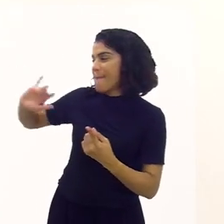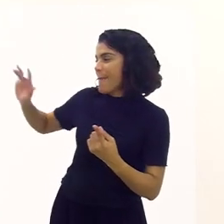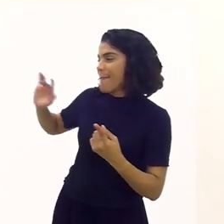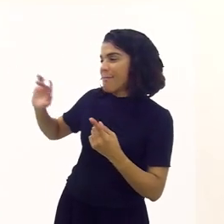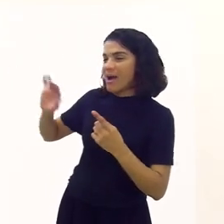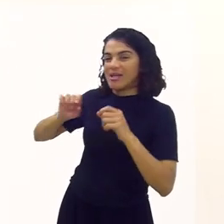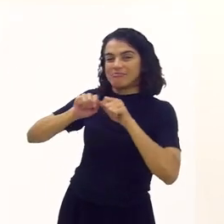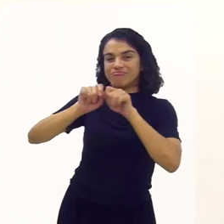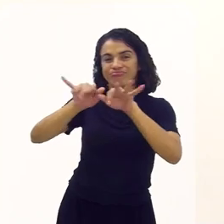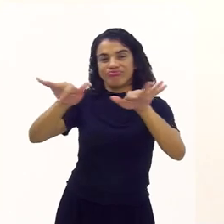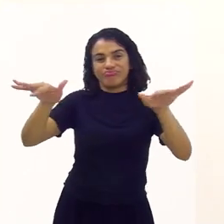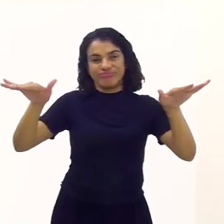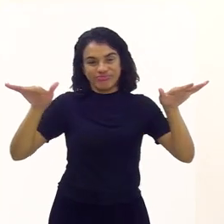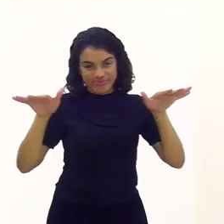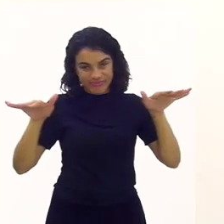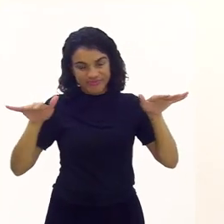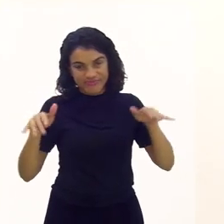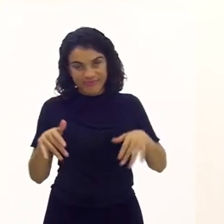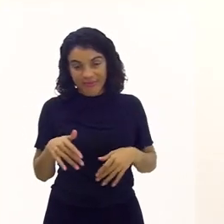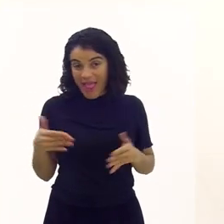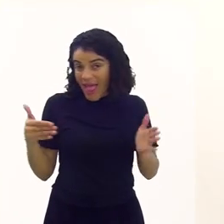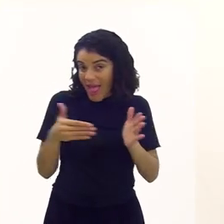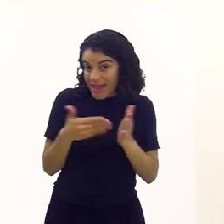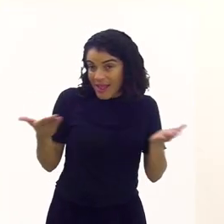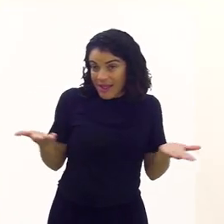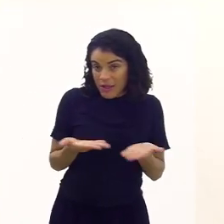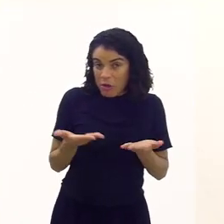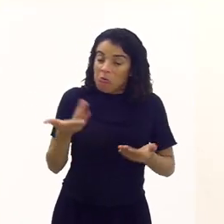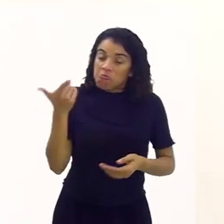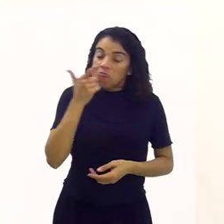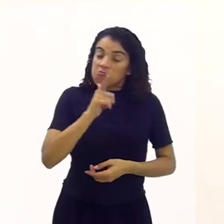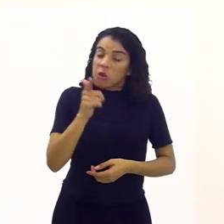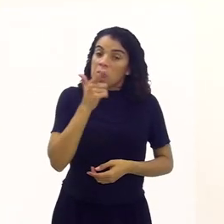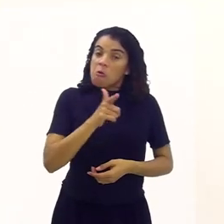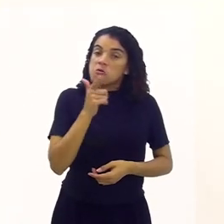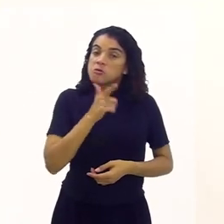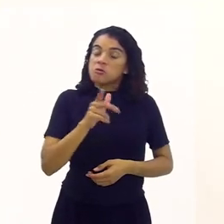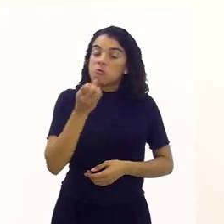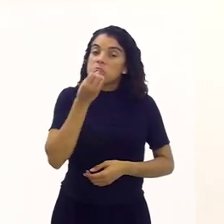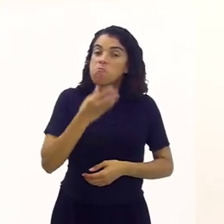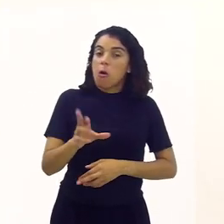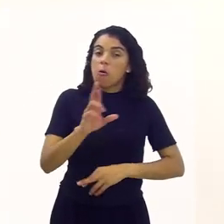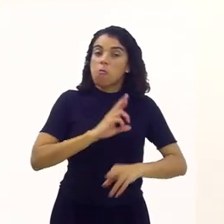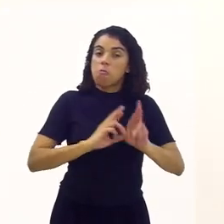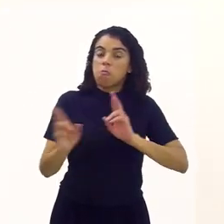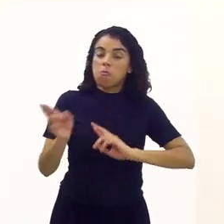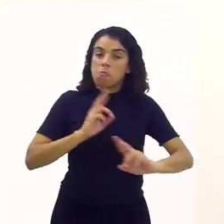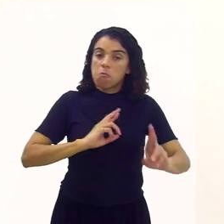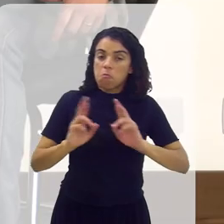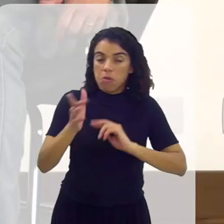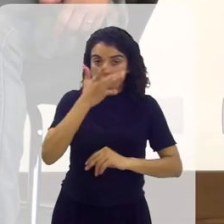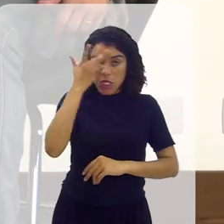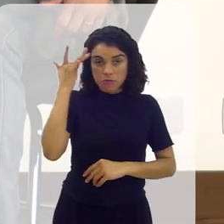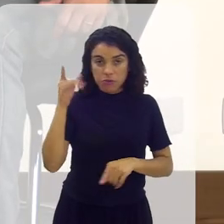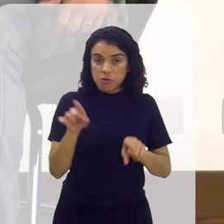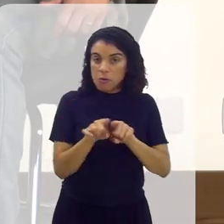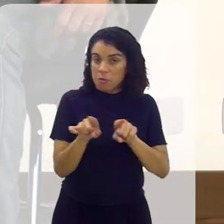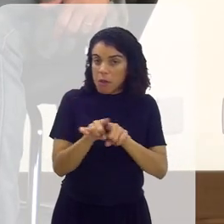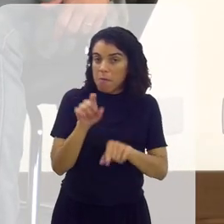reclamar, e eles vão crescendo. Até agora, isso está dando muito certo, porque as pessoas